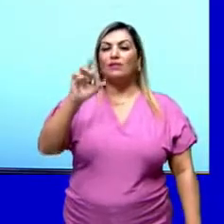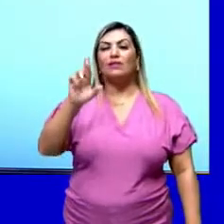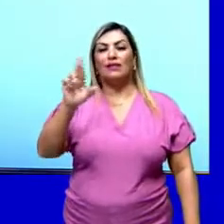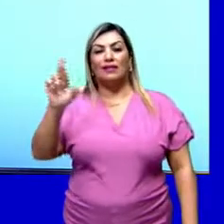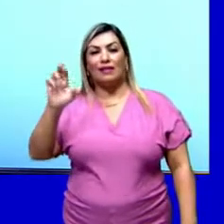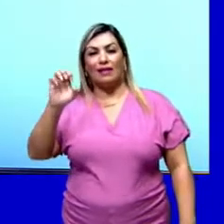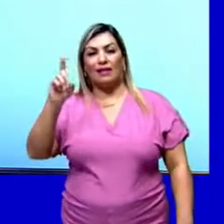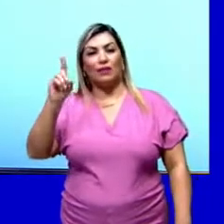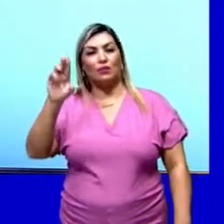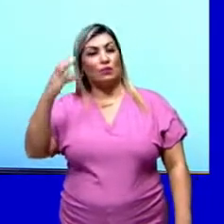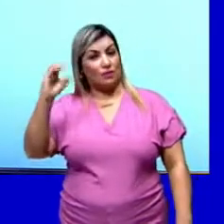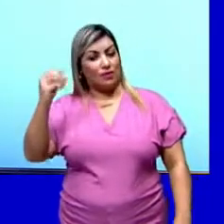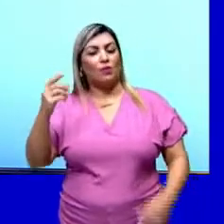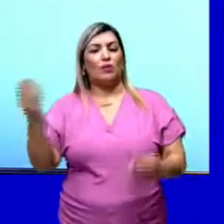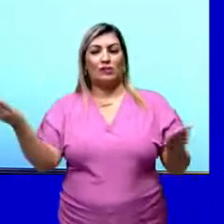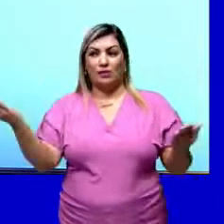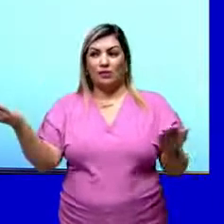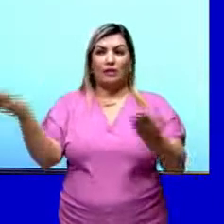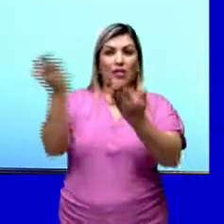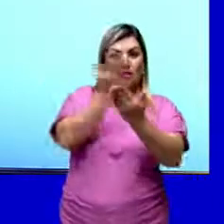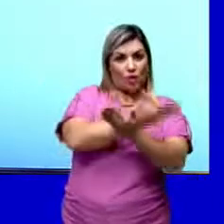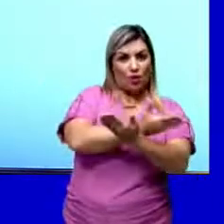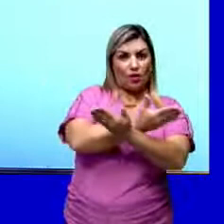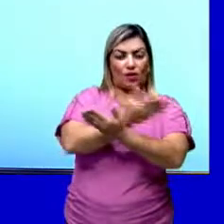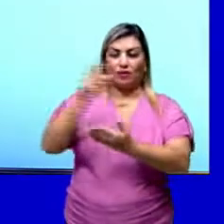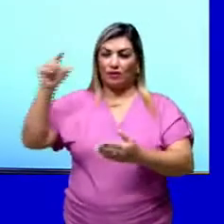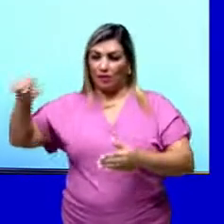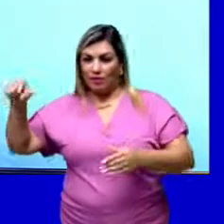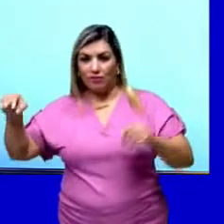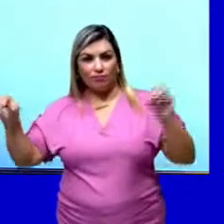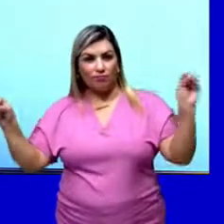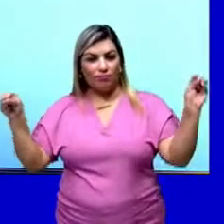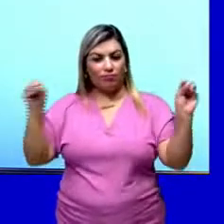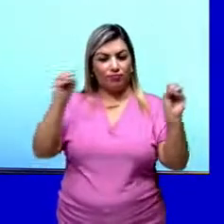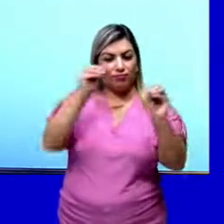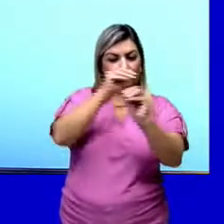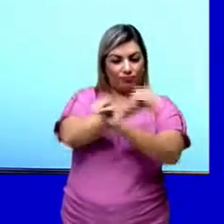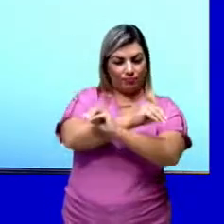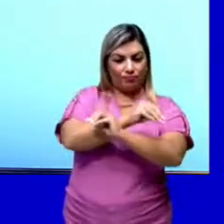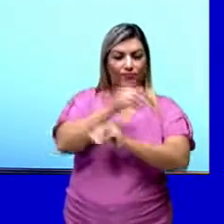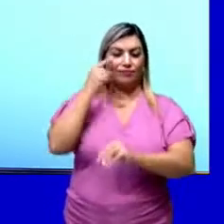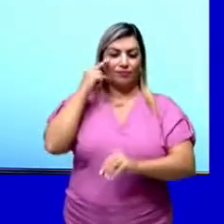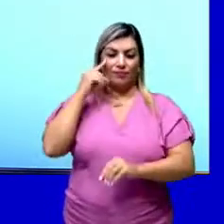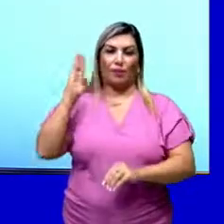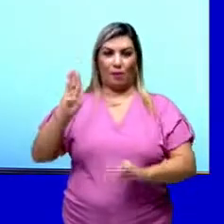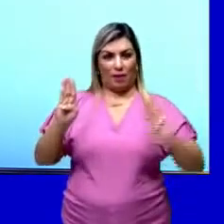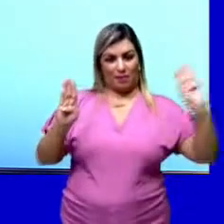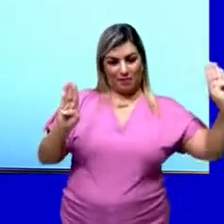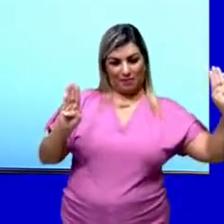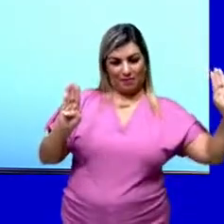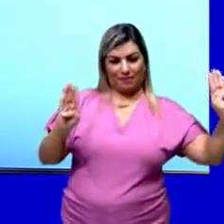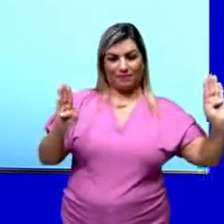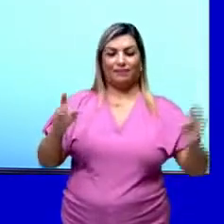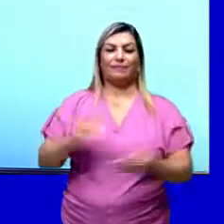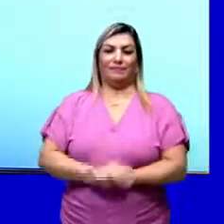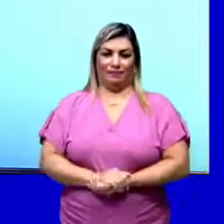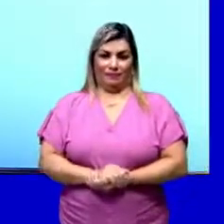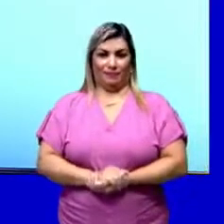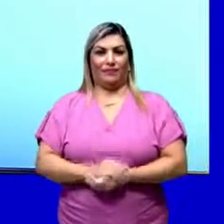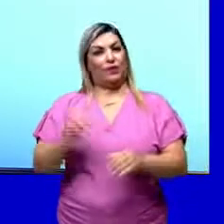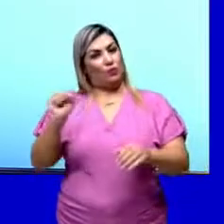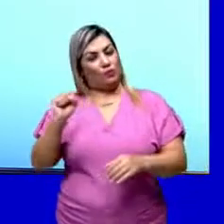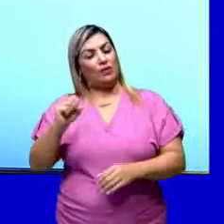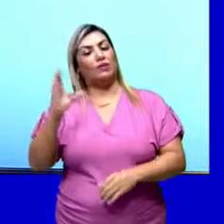justamente por isso. porque essa substância simples vai deslocar um radical ou um átomo aí dessa substância composta.